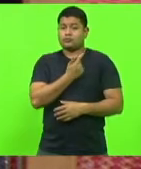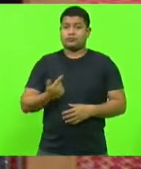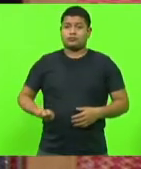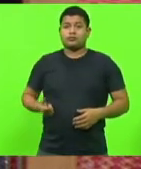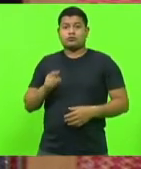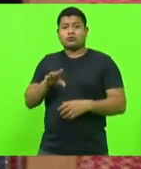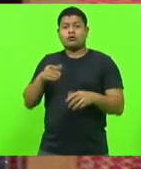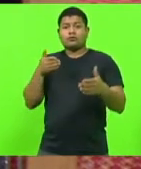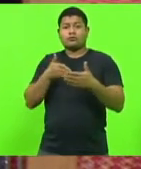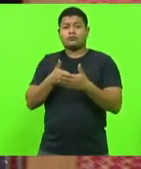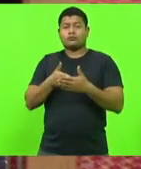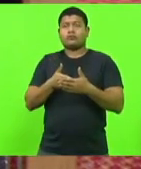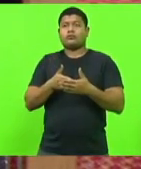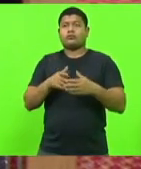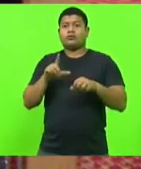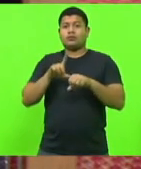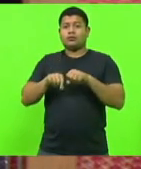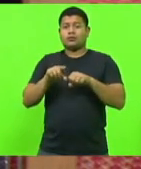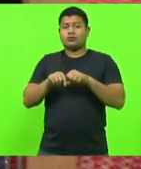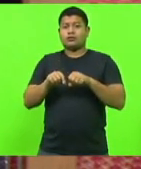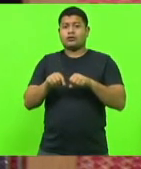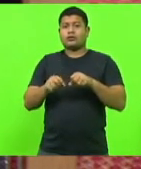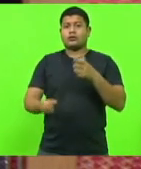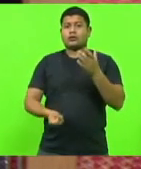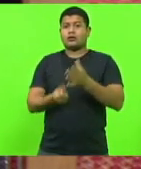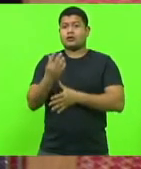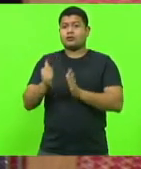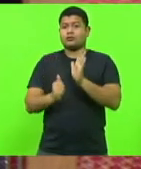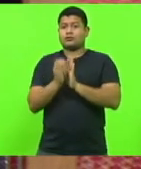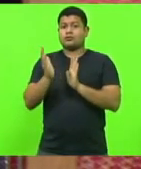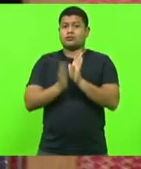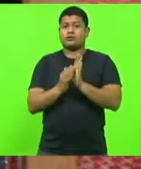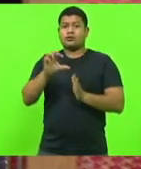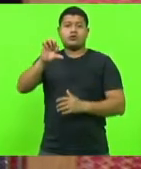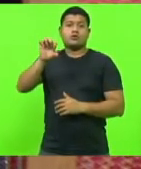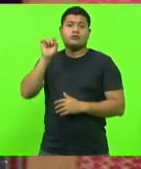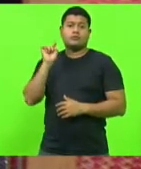vetou a parte que estabelece uma multa de R$ 9 mil,